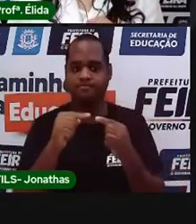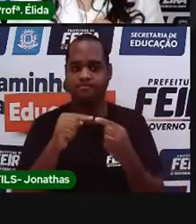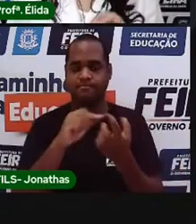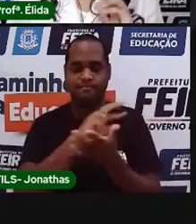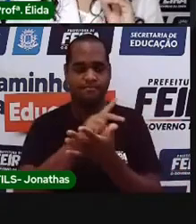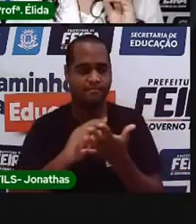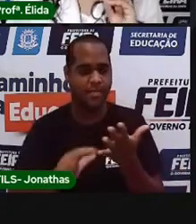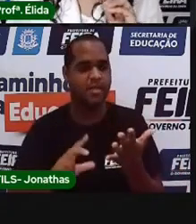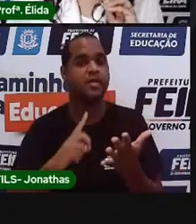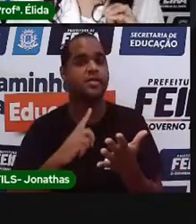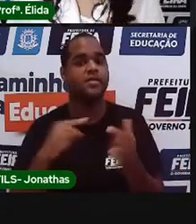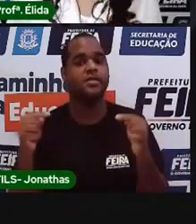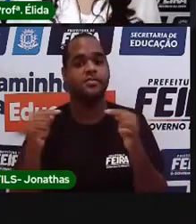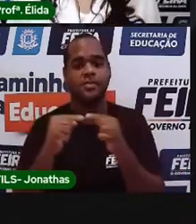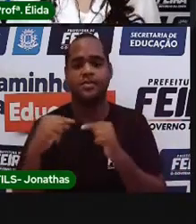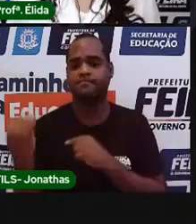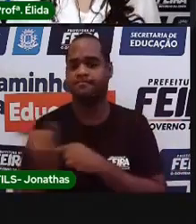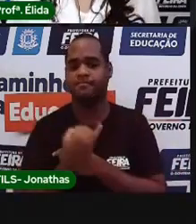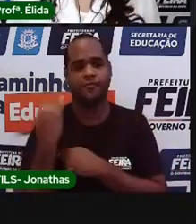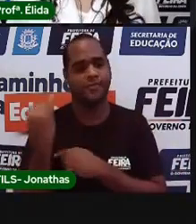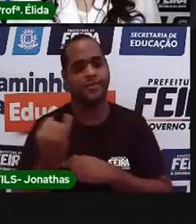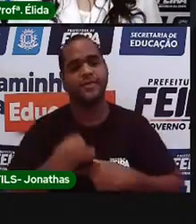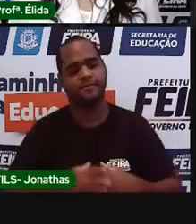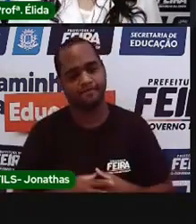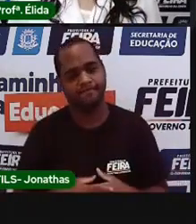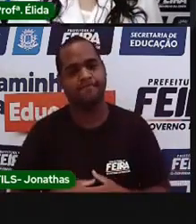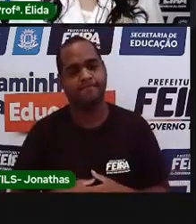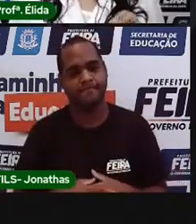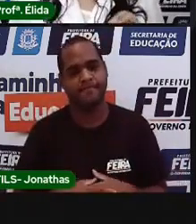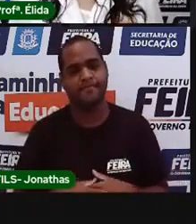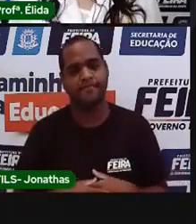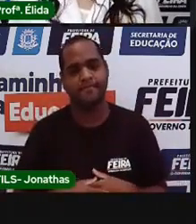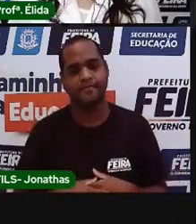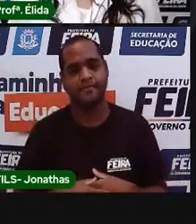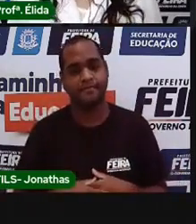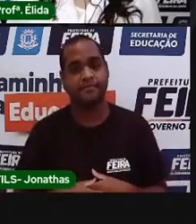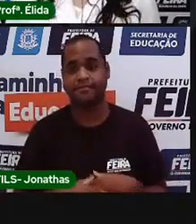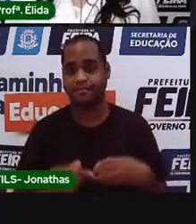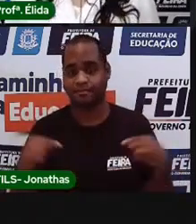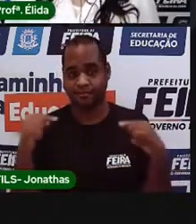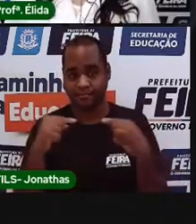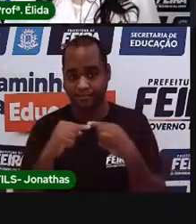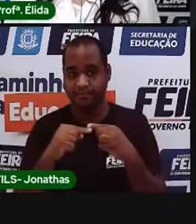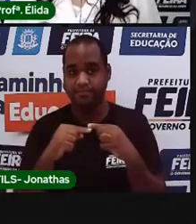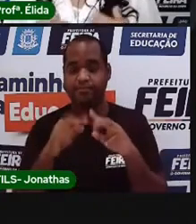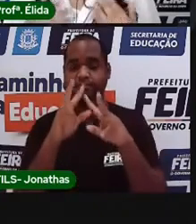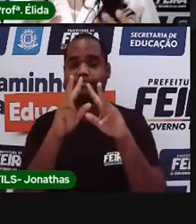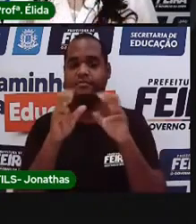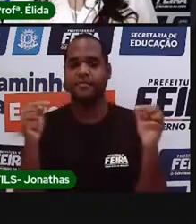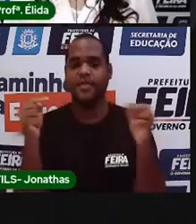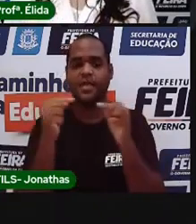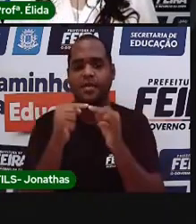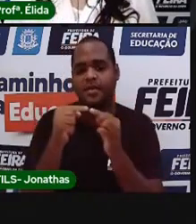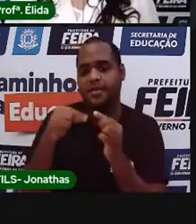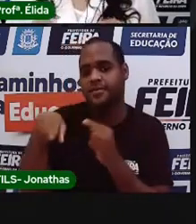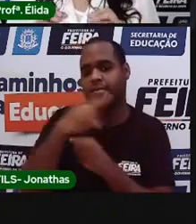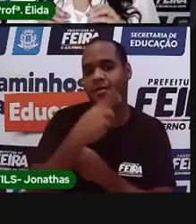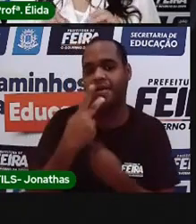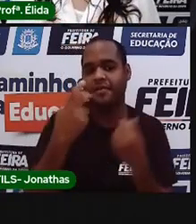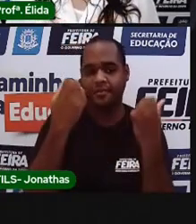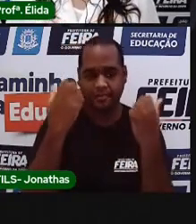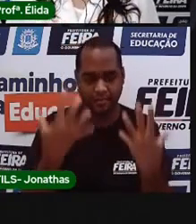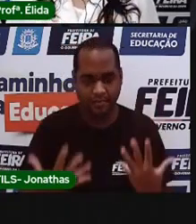do bilhete, ela é muito importante. O assunto é aquilo que se quer dizer